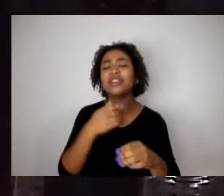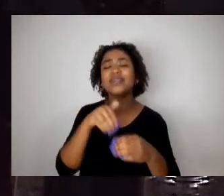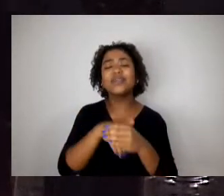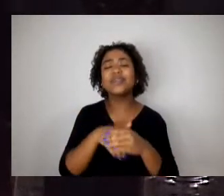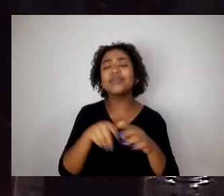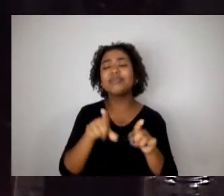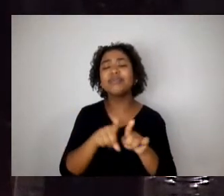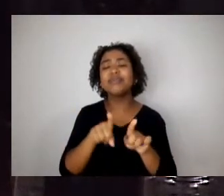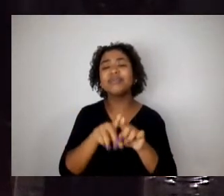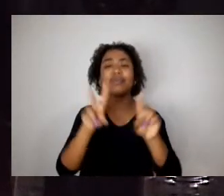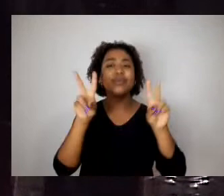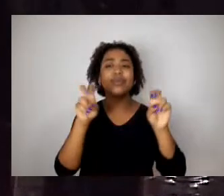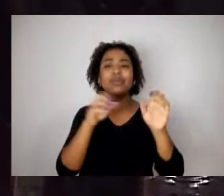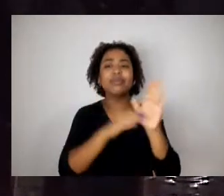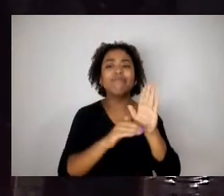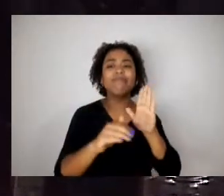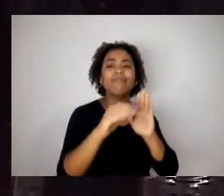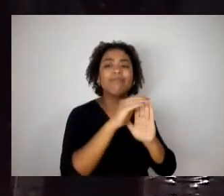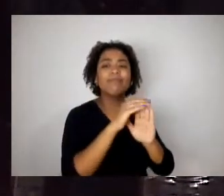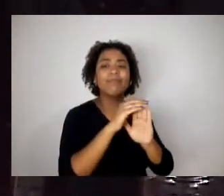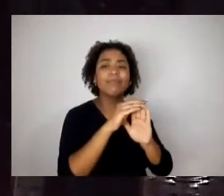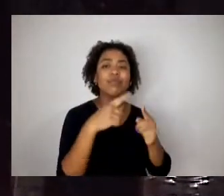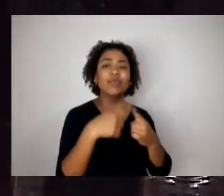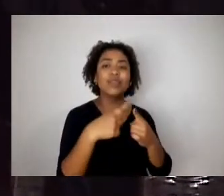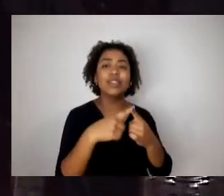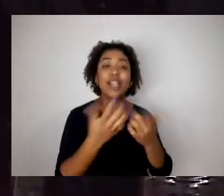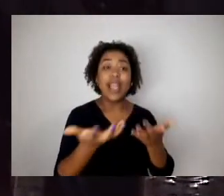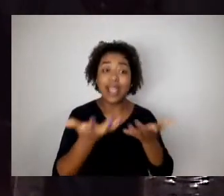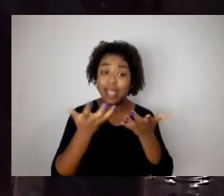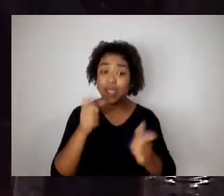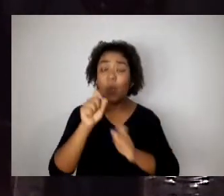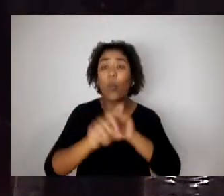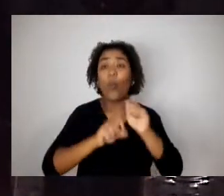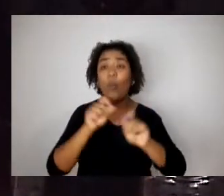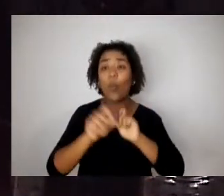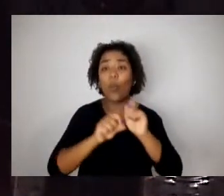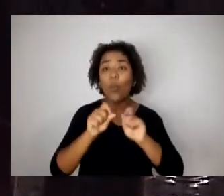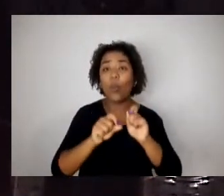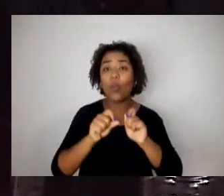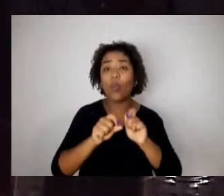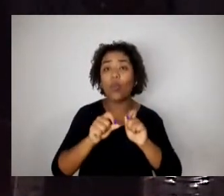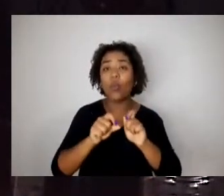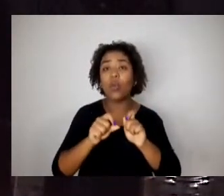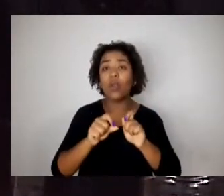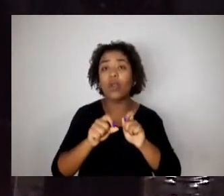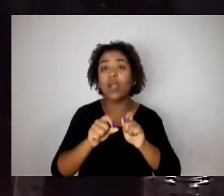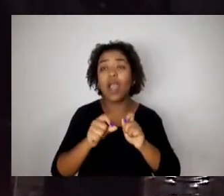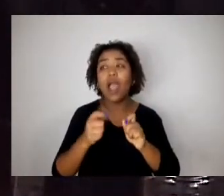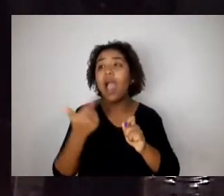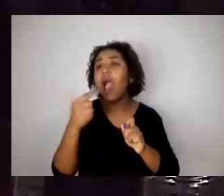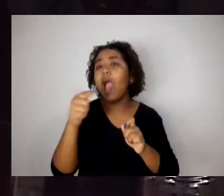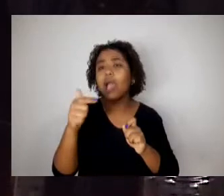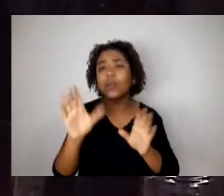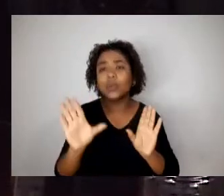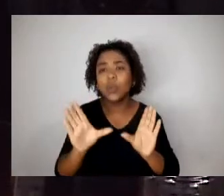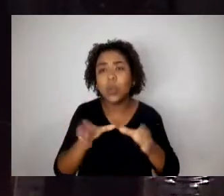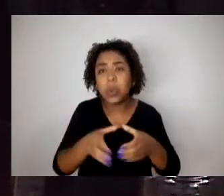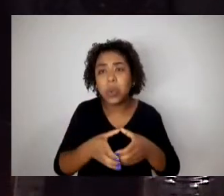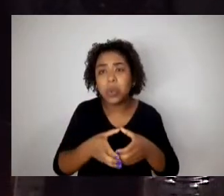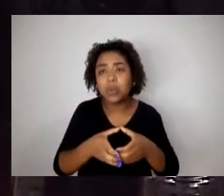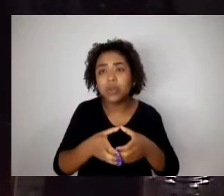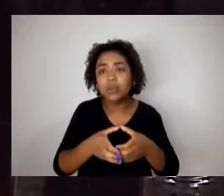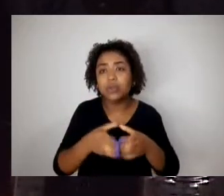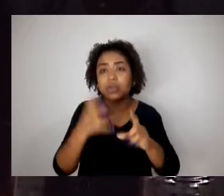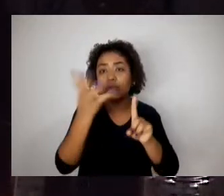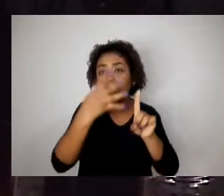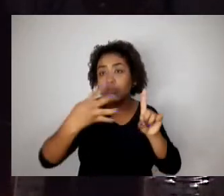Porque querem colocar a guela abaixo que não tem que existir a comunidade LGBTQIA+, no nosso país, no nosso município.